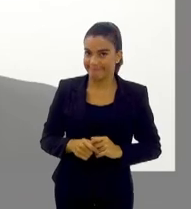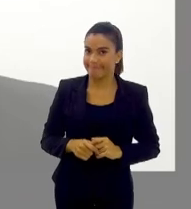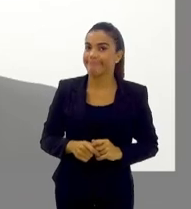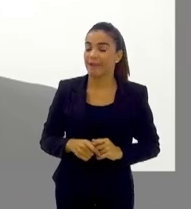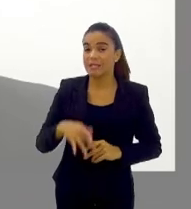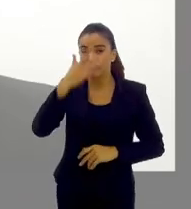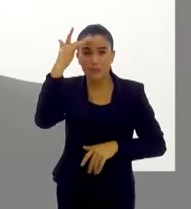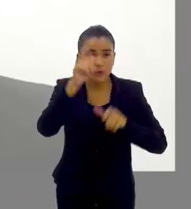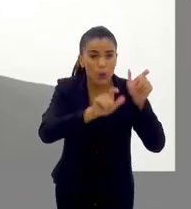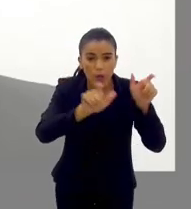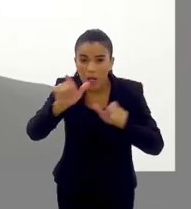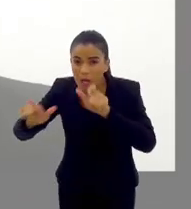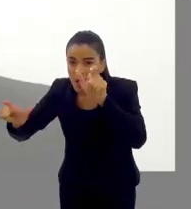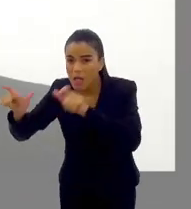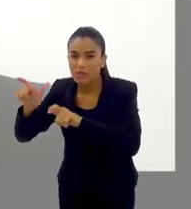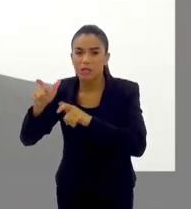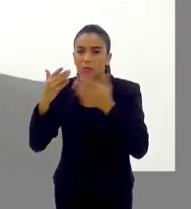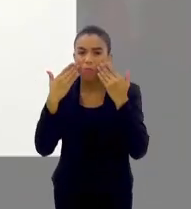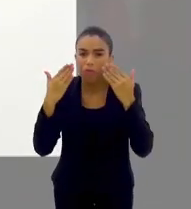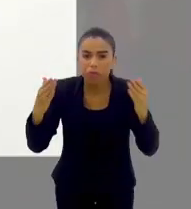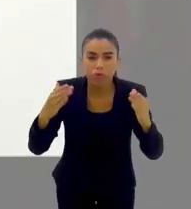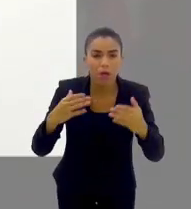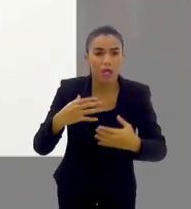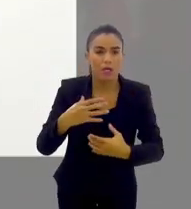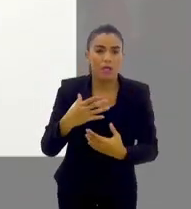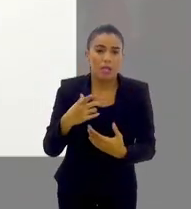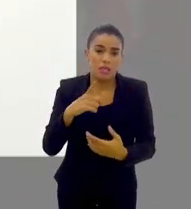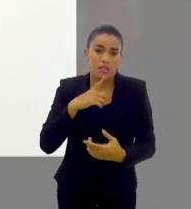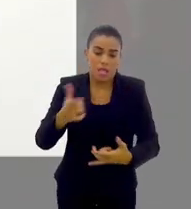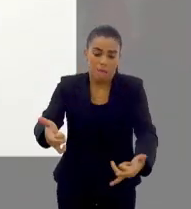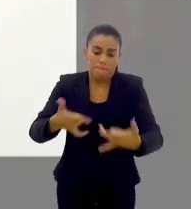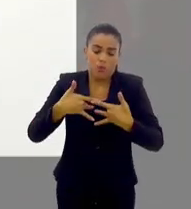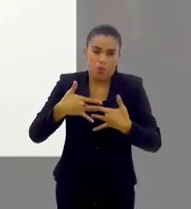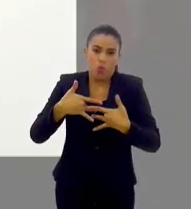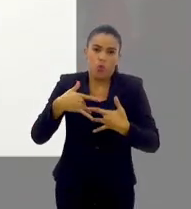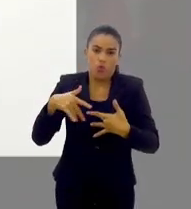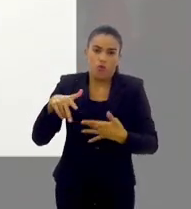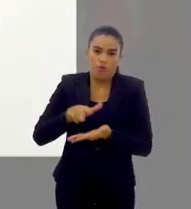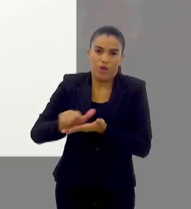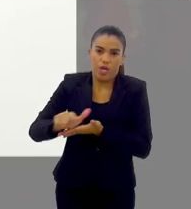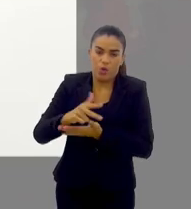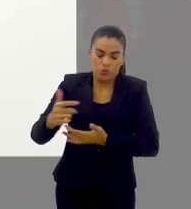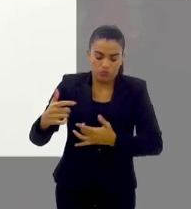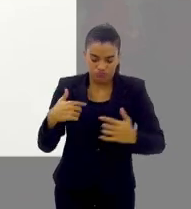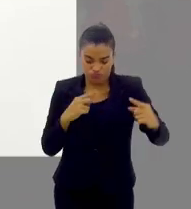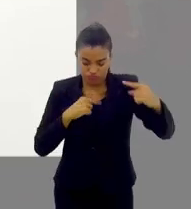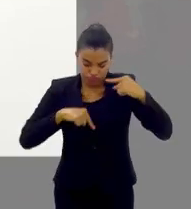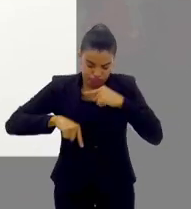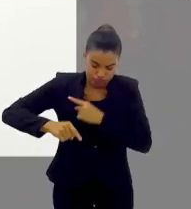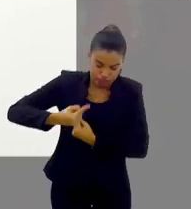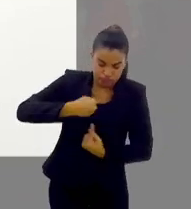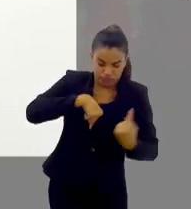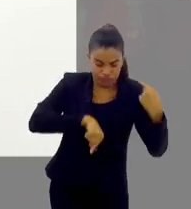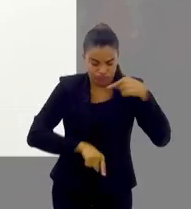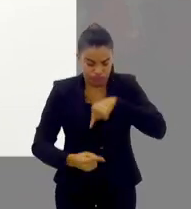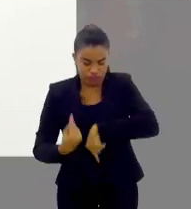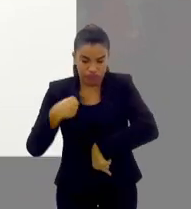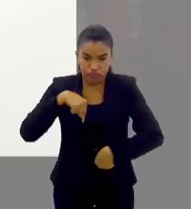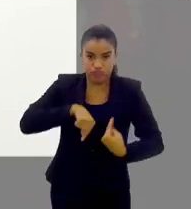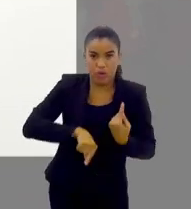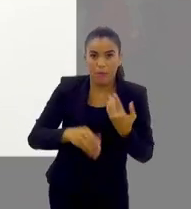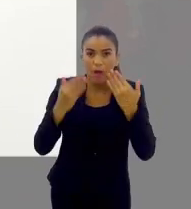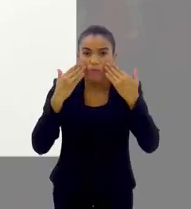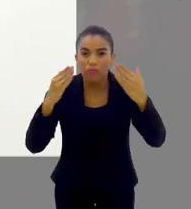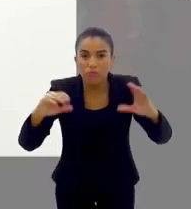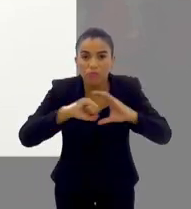É, pois é, os assintomáticos são aqueles que estão com vírus, né, circulando, né, de forma ativa, mas